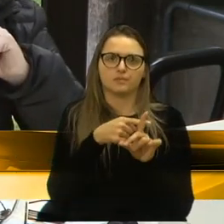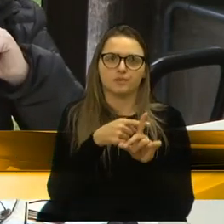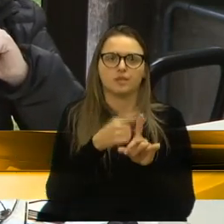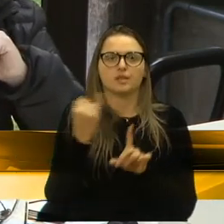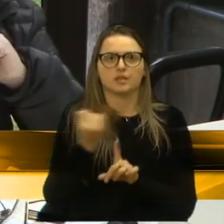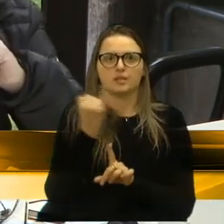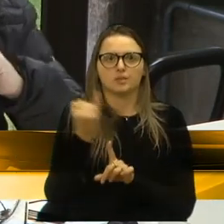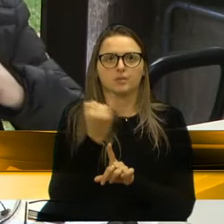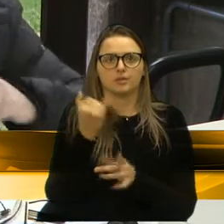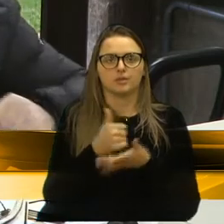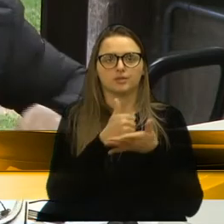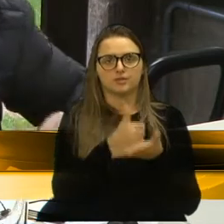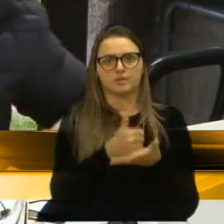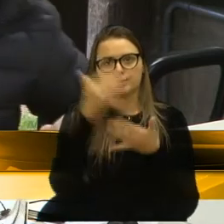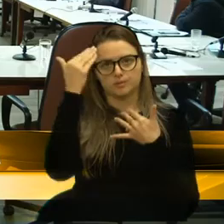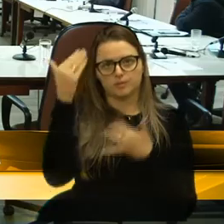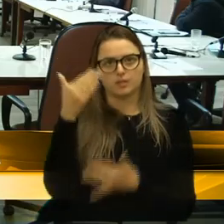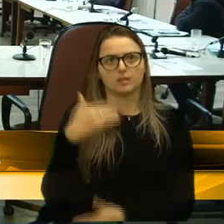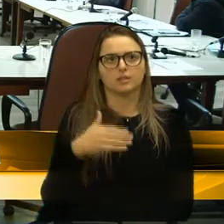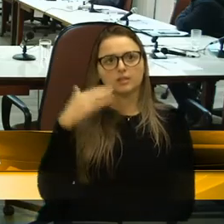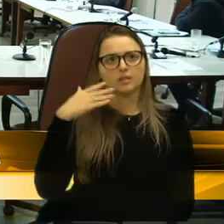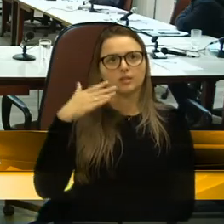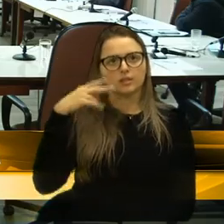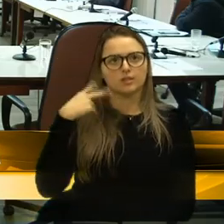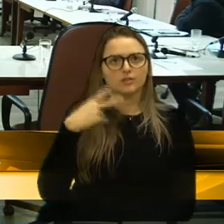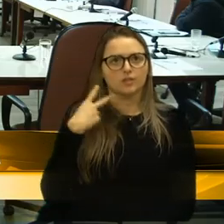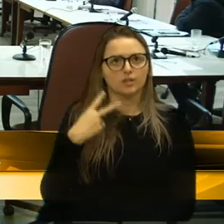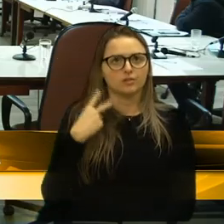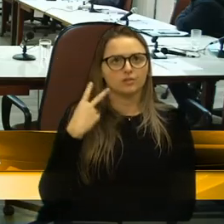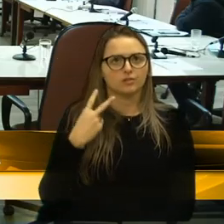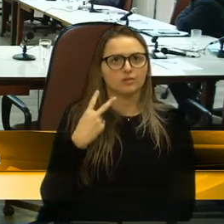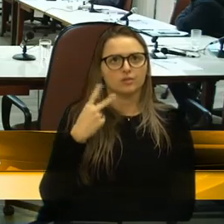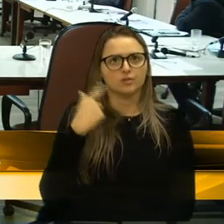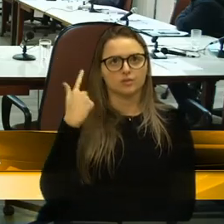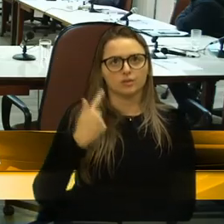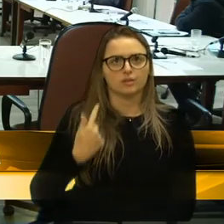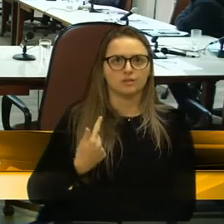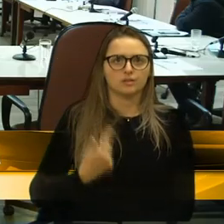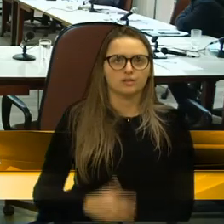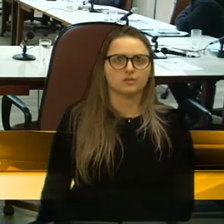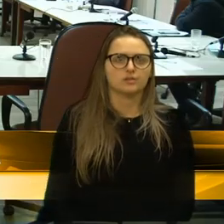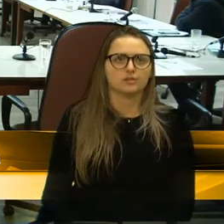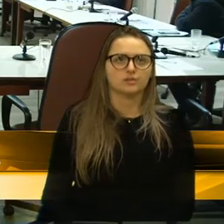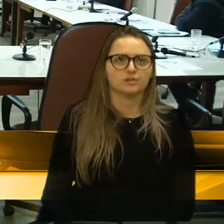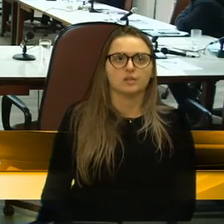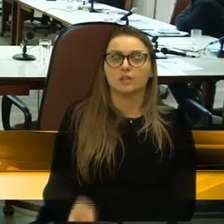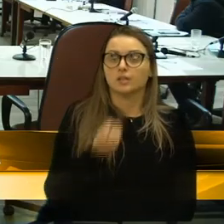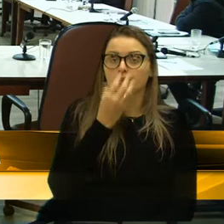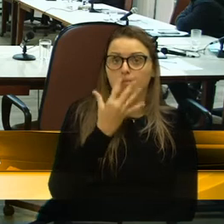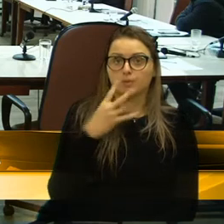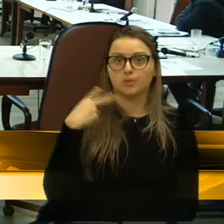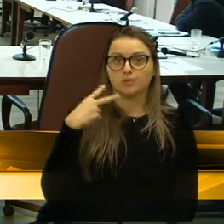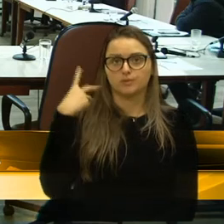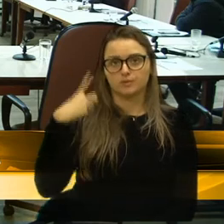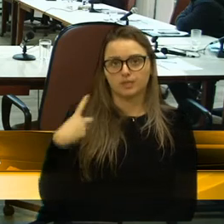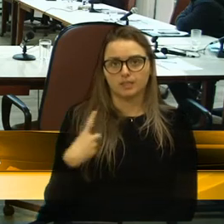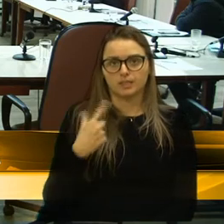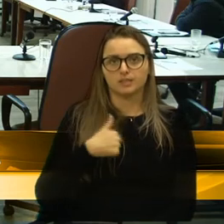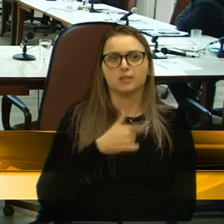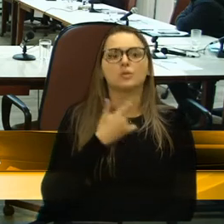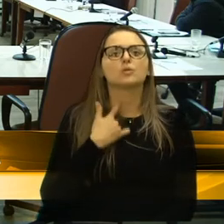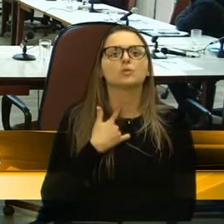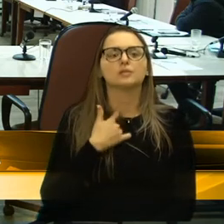importantes para essas pessoas. Muito obrigado. Obrigada, vereador, vereadora Gladys. Bem, vereadora Denise, eu também gostaria de,